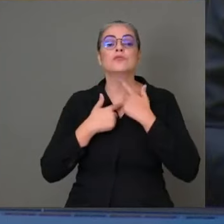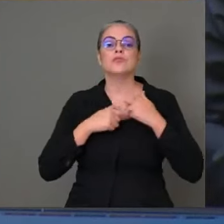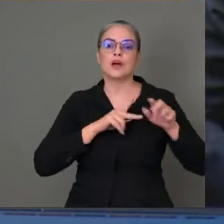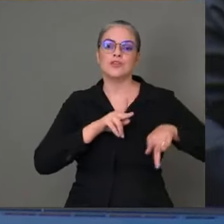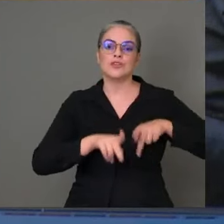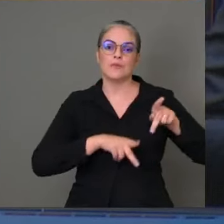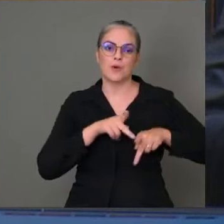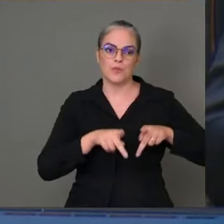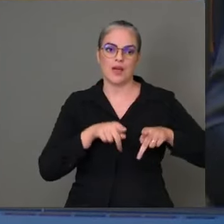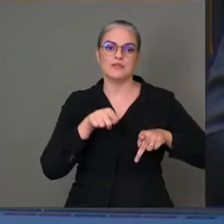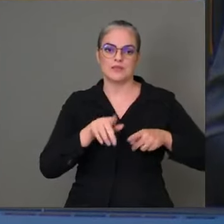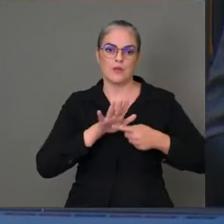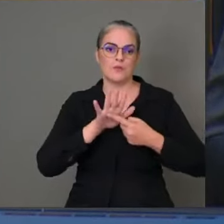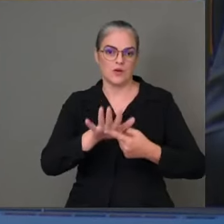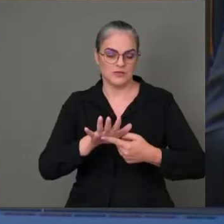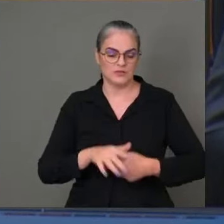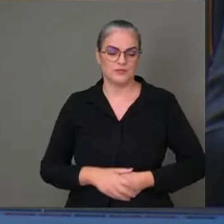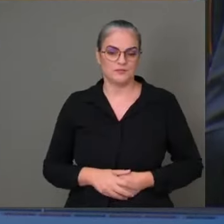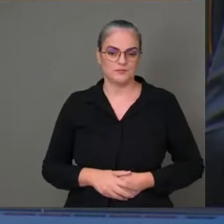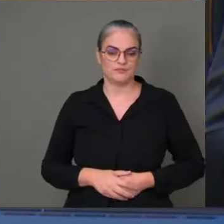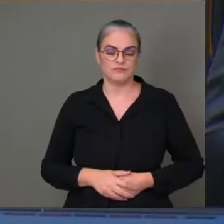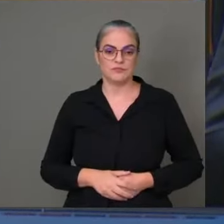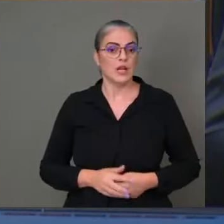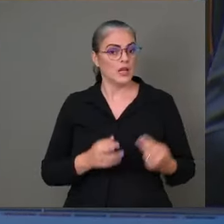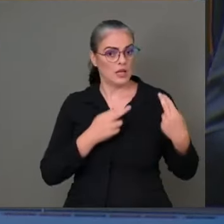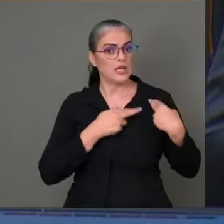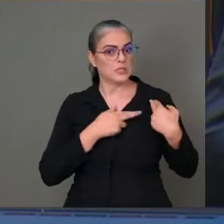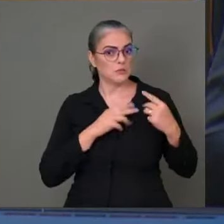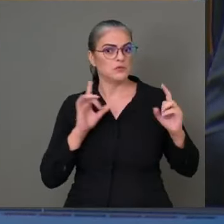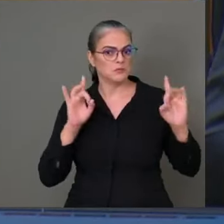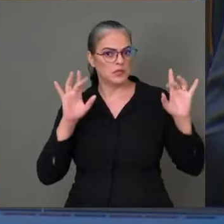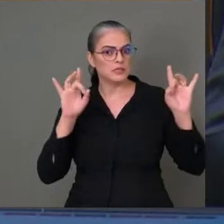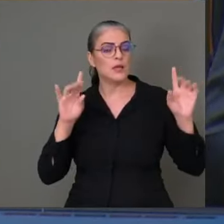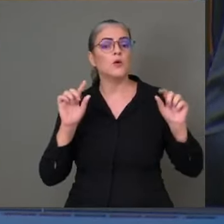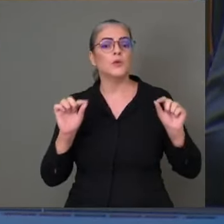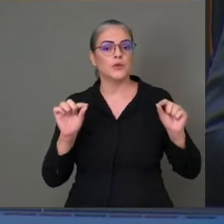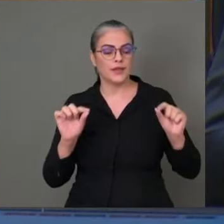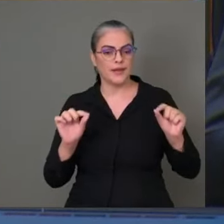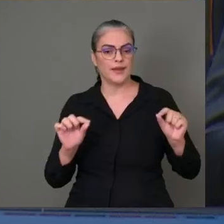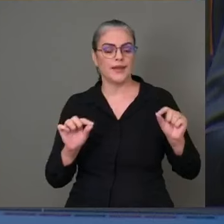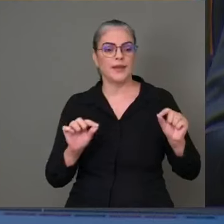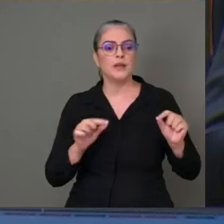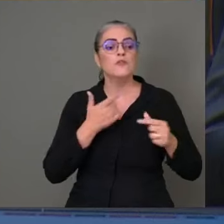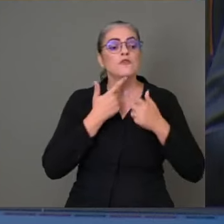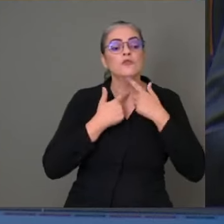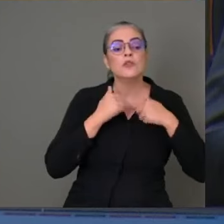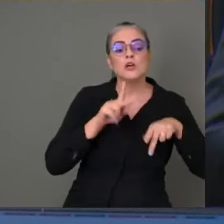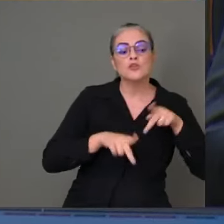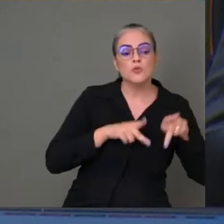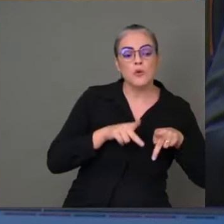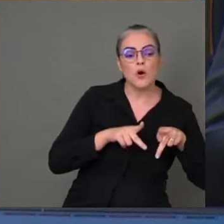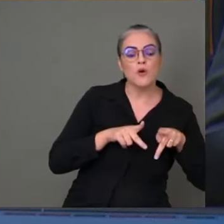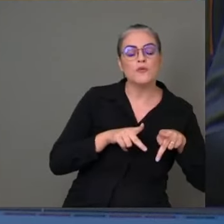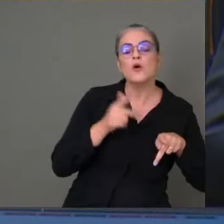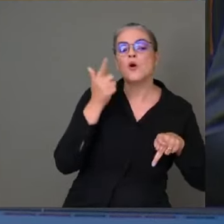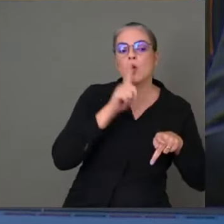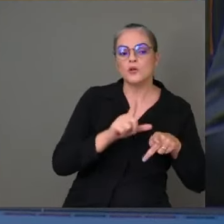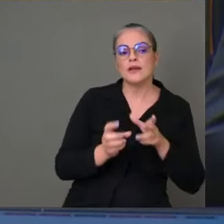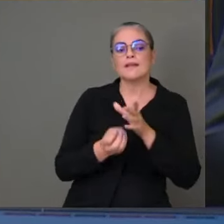populares e têm a nobre missão de traduzir a vontade do povo em leis que efetivamente